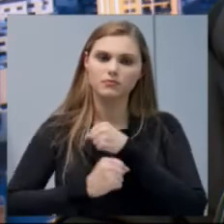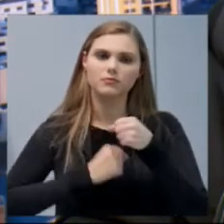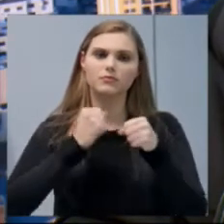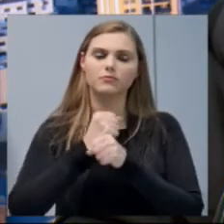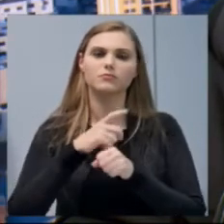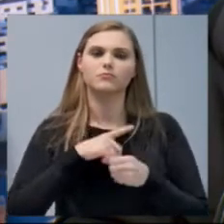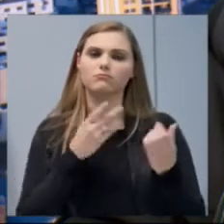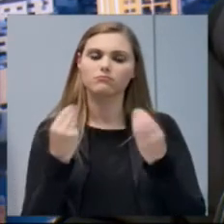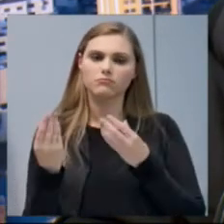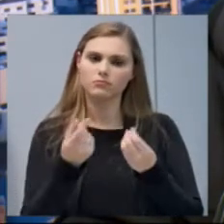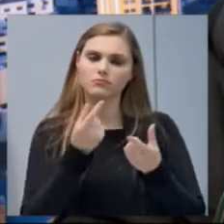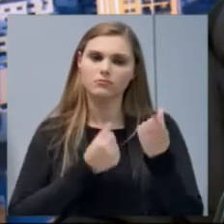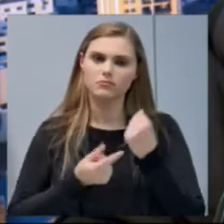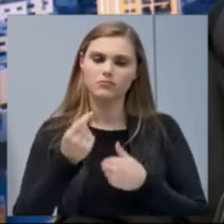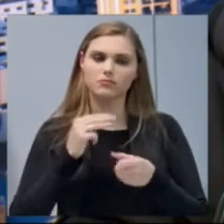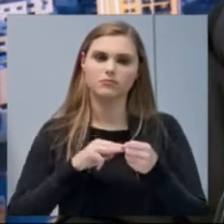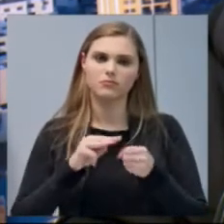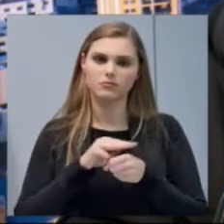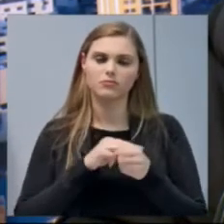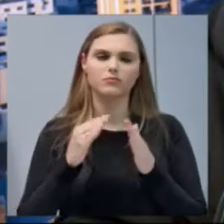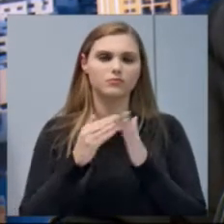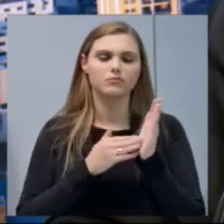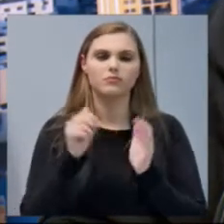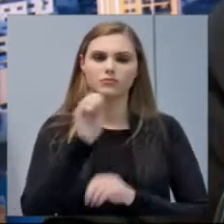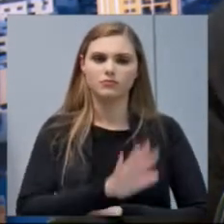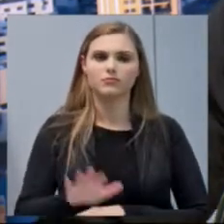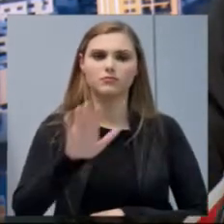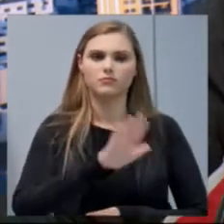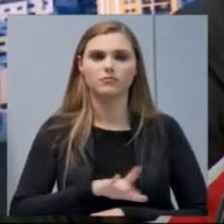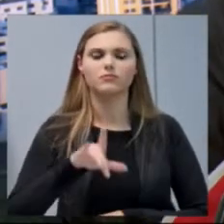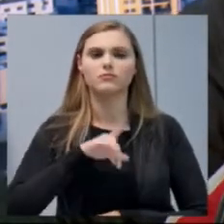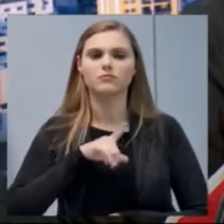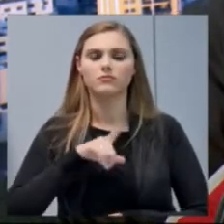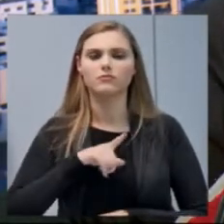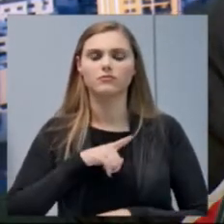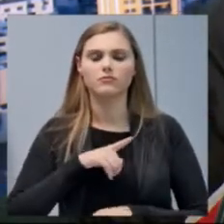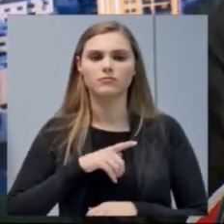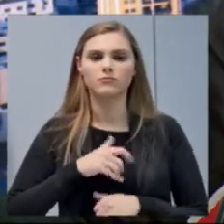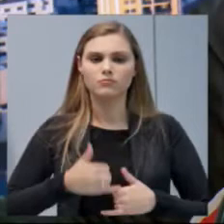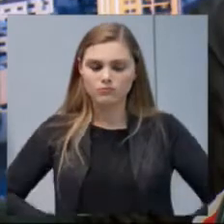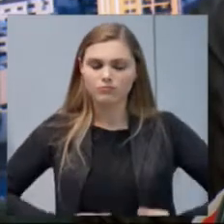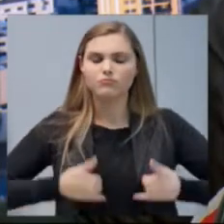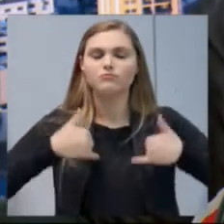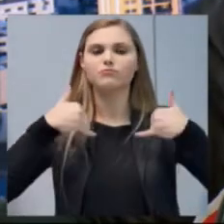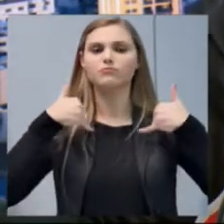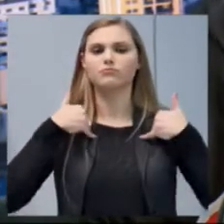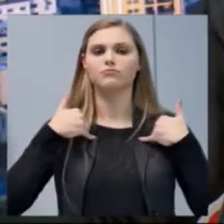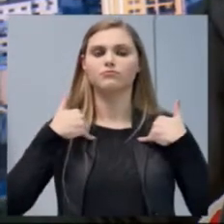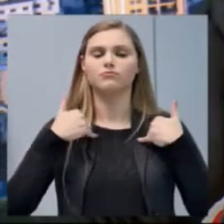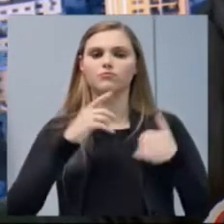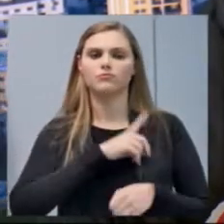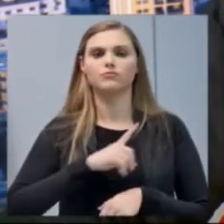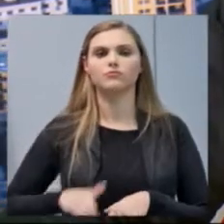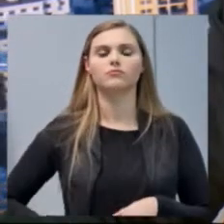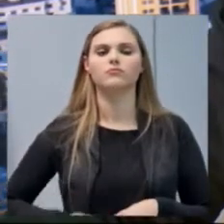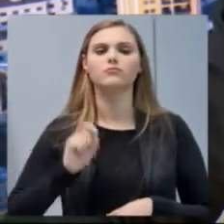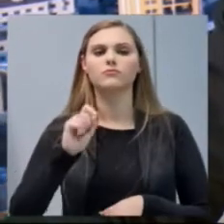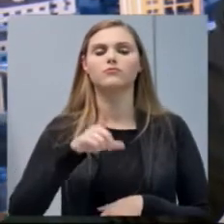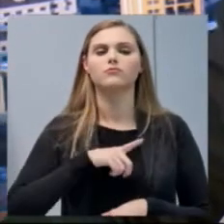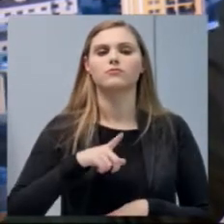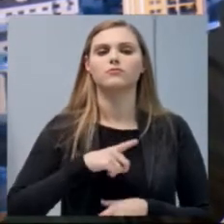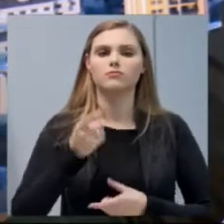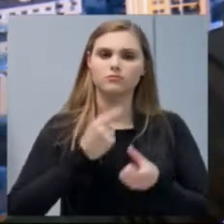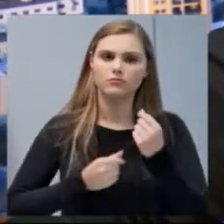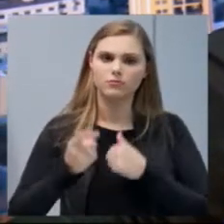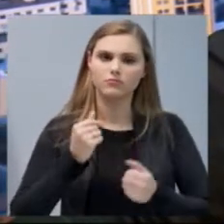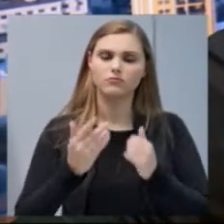município, em todas as áreas, e nós temos aí orgulho desse deputado que tem, além de trazido recursos para a